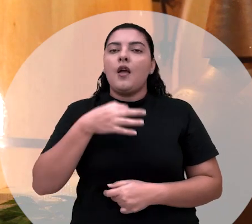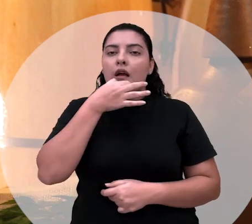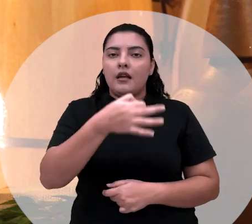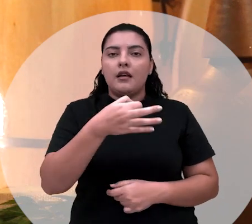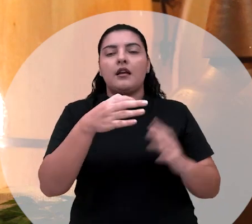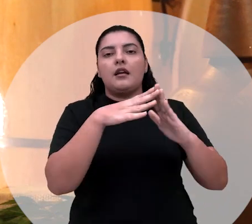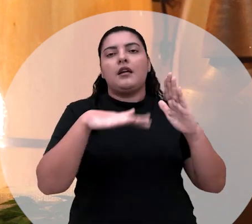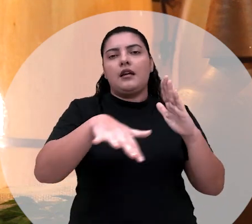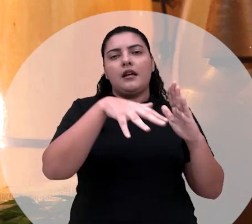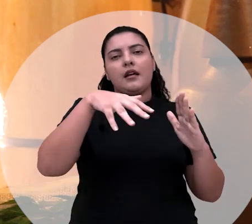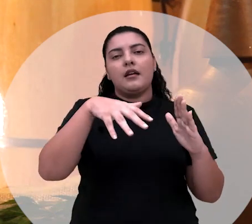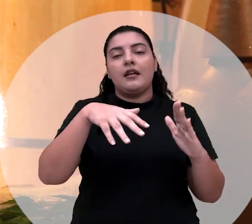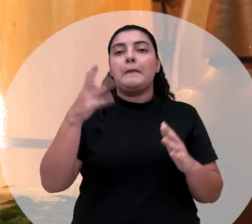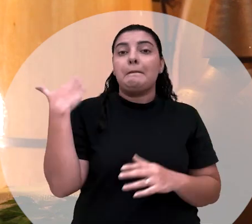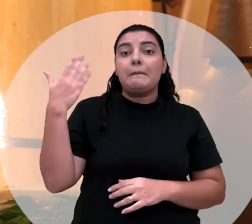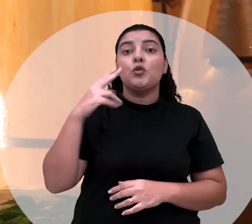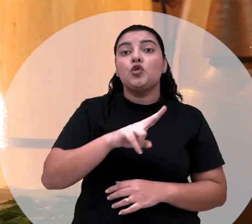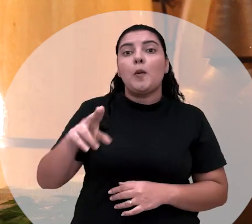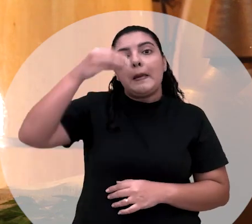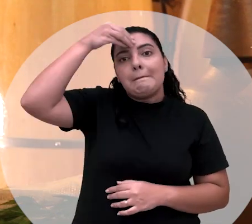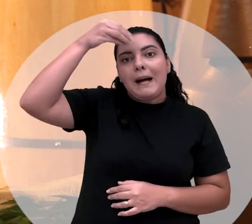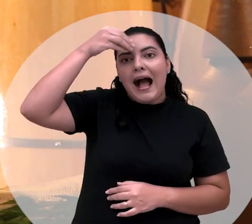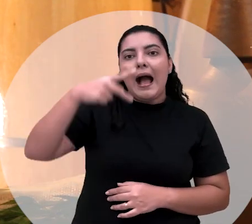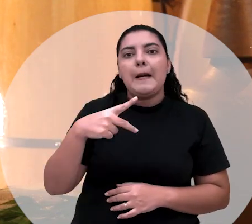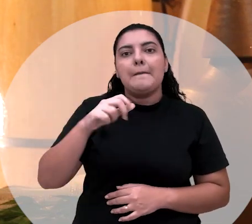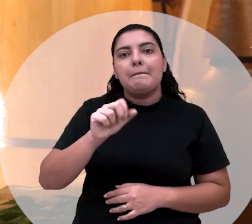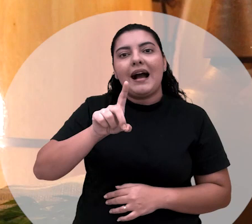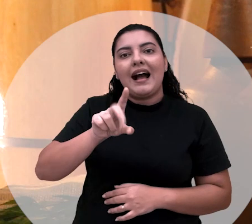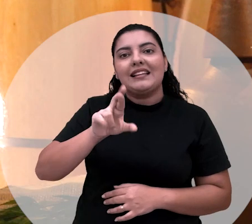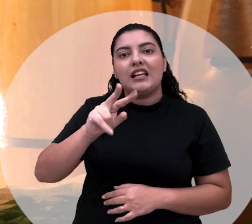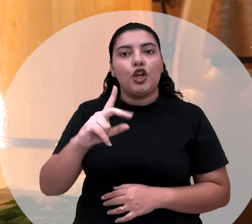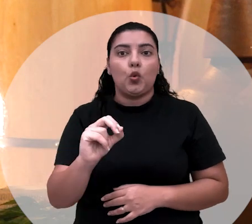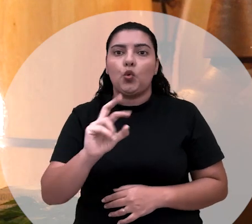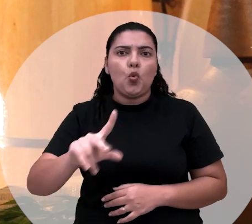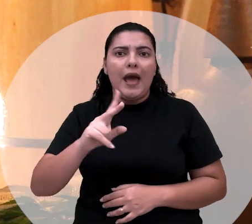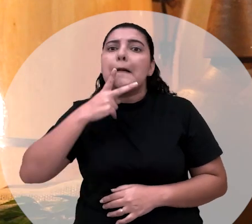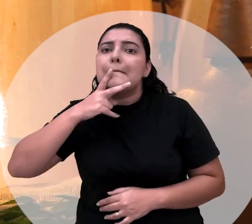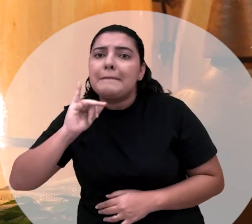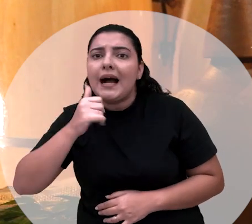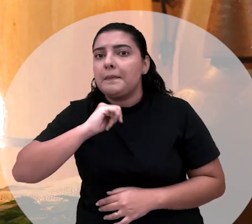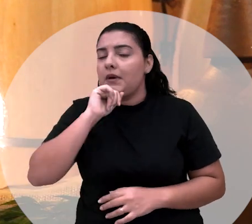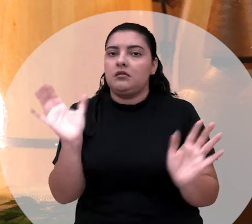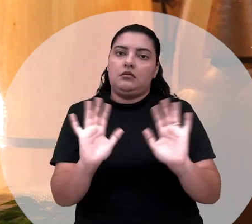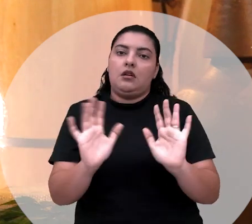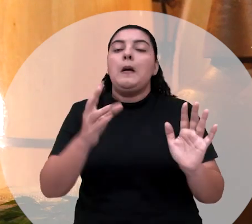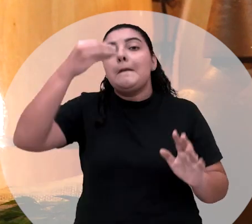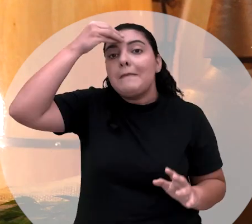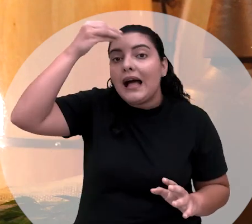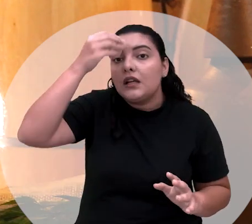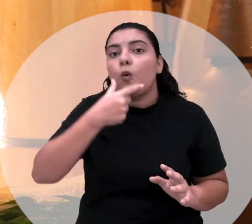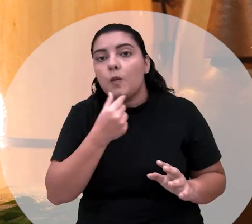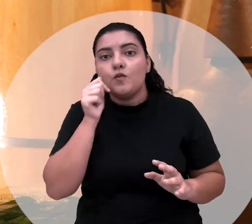lá no terreiro do padrinho que a chamava antigamente padrinho. Antigamente não se chamava pai nem mãe de santo. Antigamente se chamava padrinho ou então madrinha.